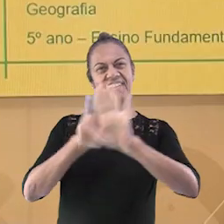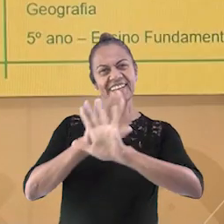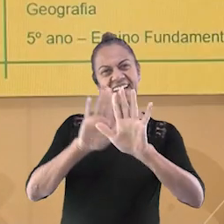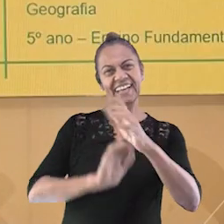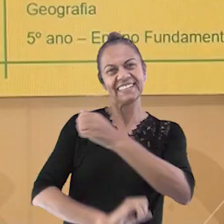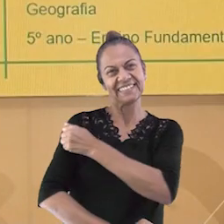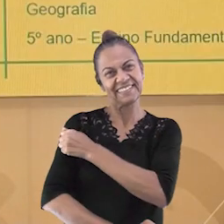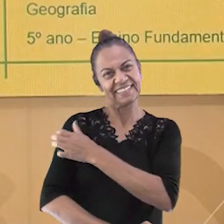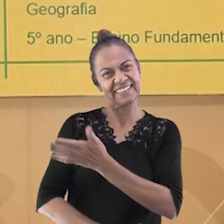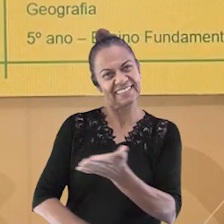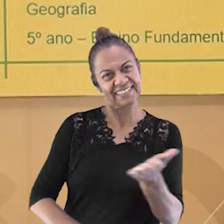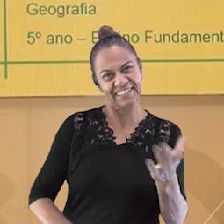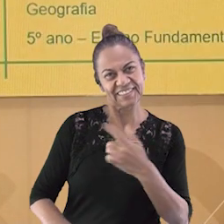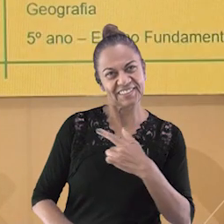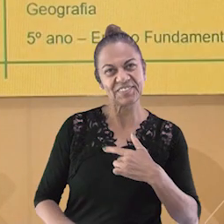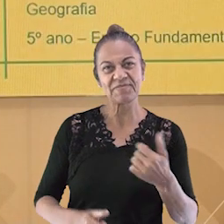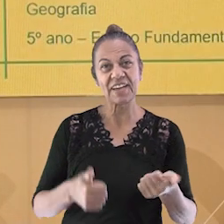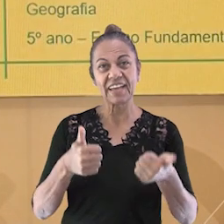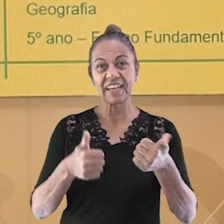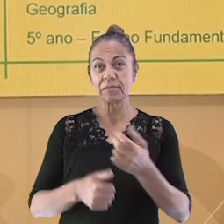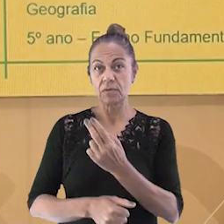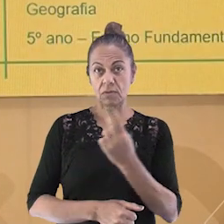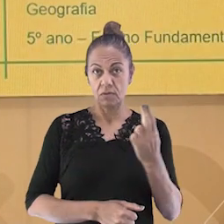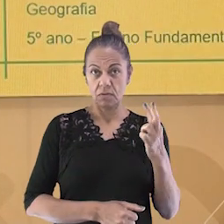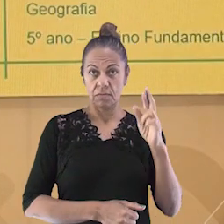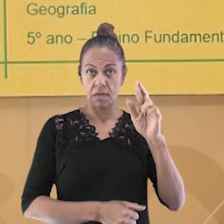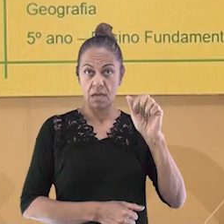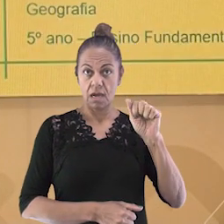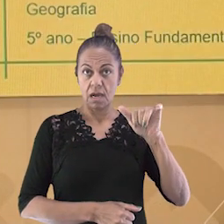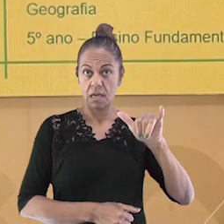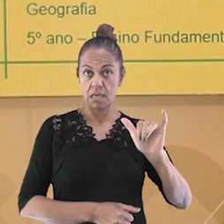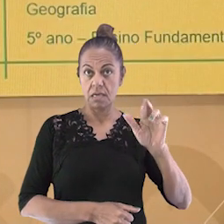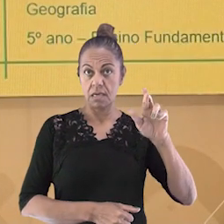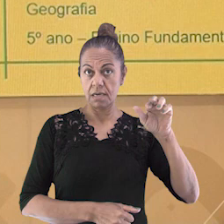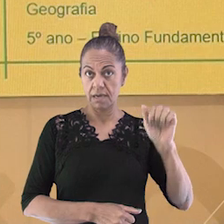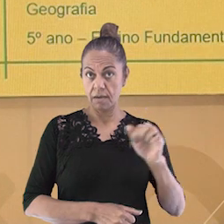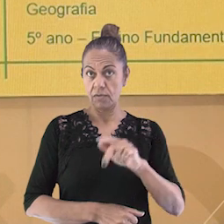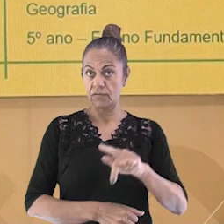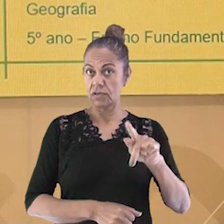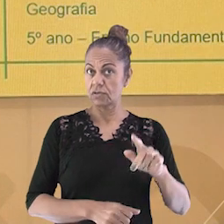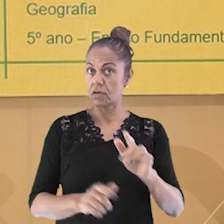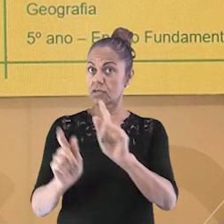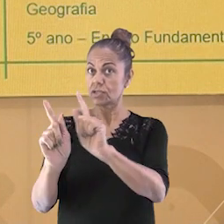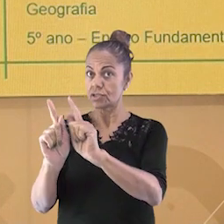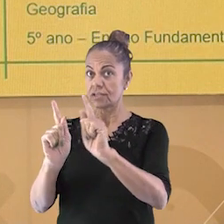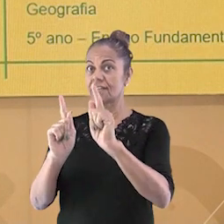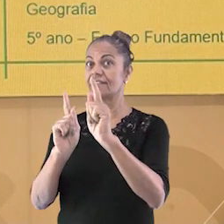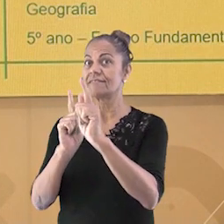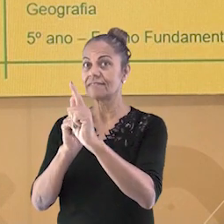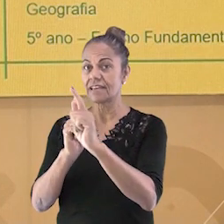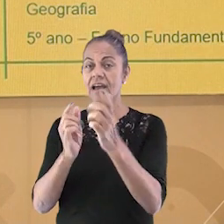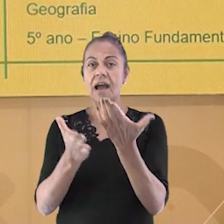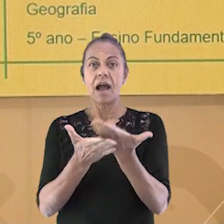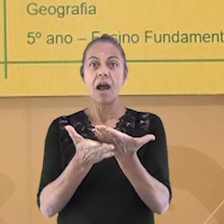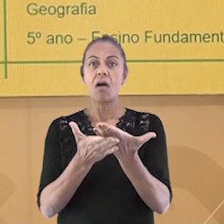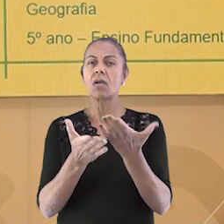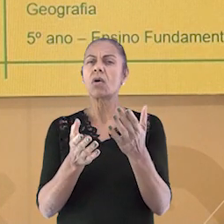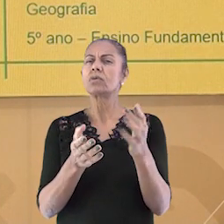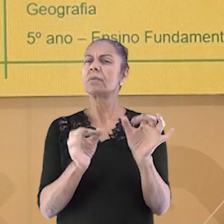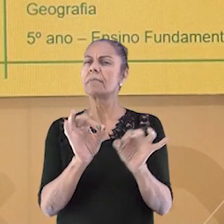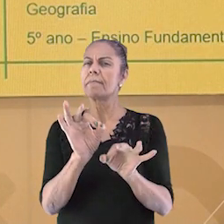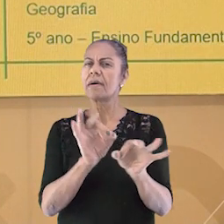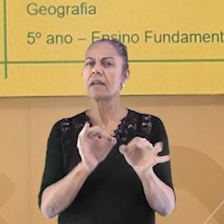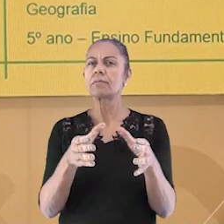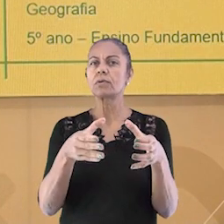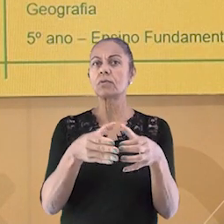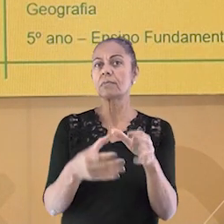Olá, estudantes! Tudo bem com vocês? Meu nome é Raíra e eu sou a sua professora de Geografia. E a aula de hoje é do quinto ano dos